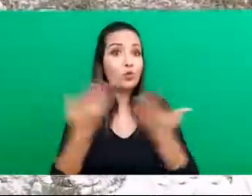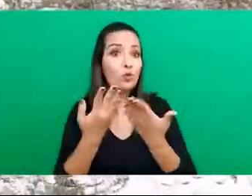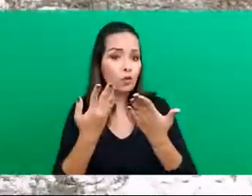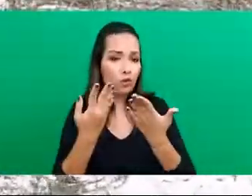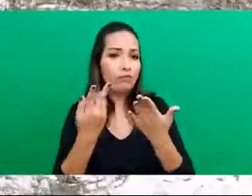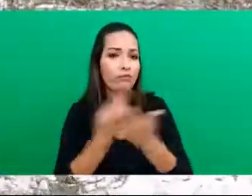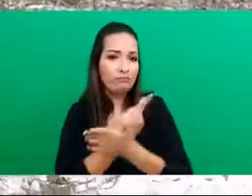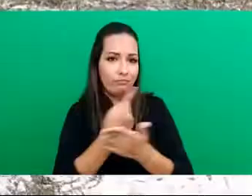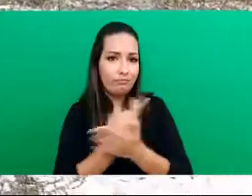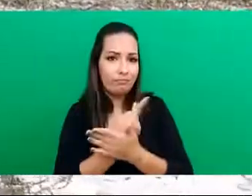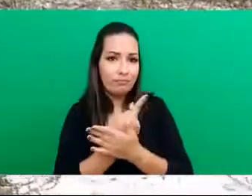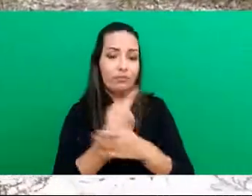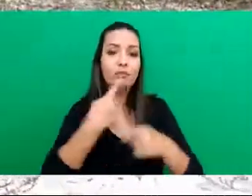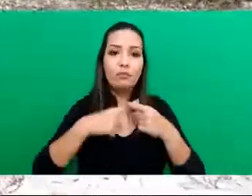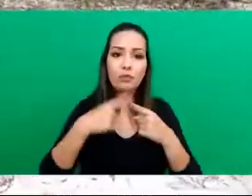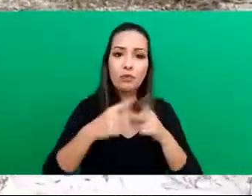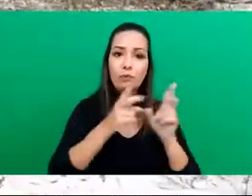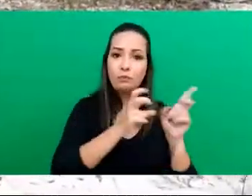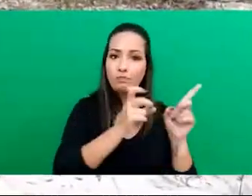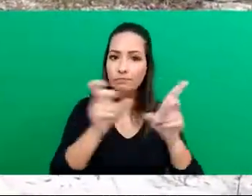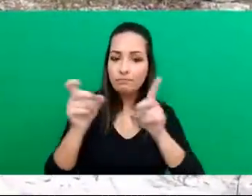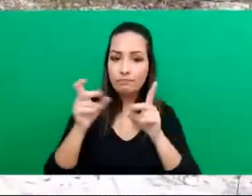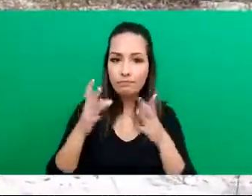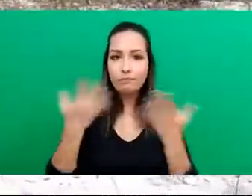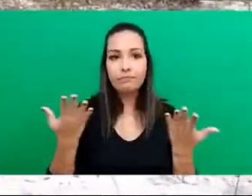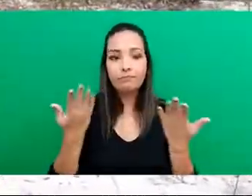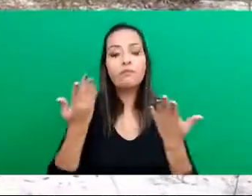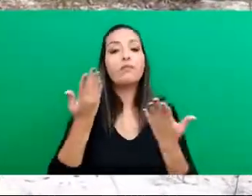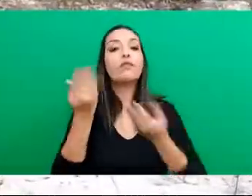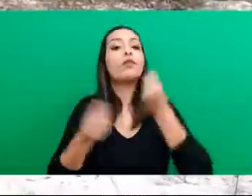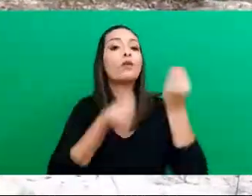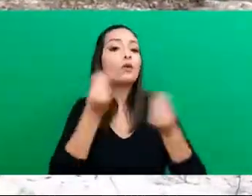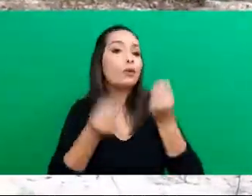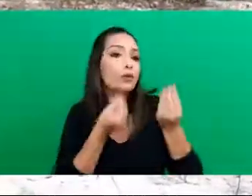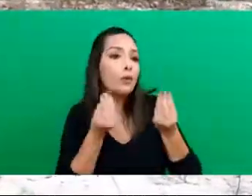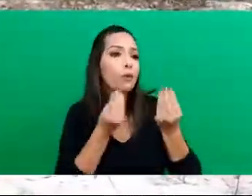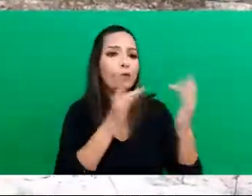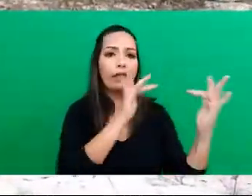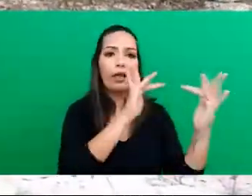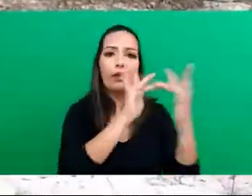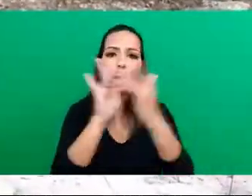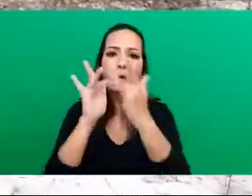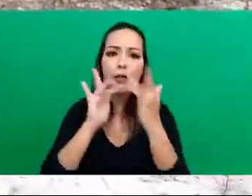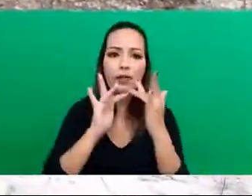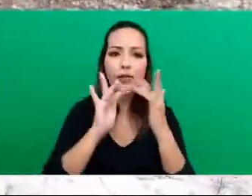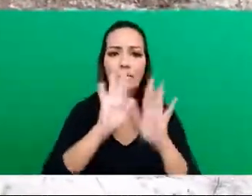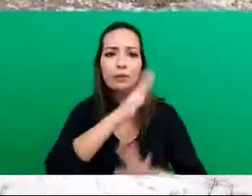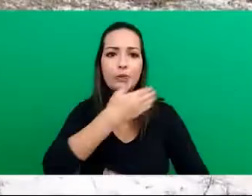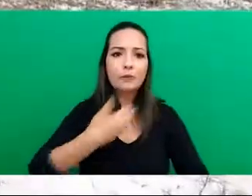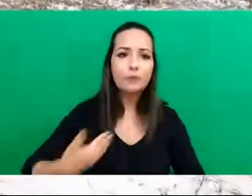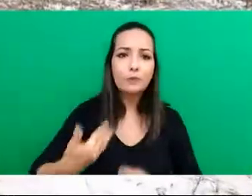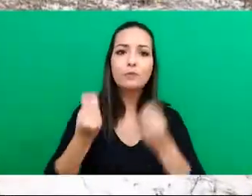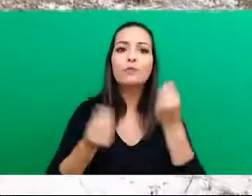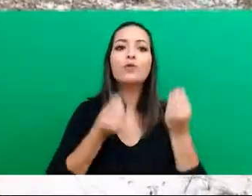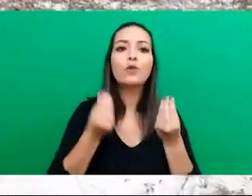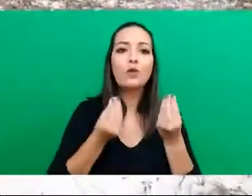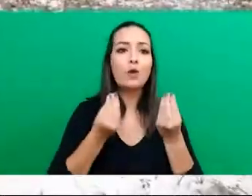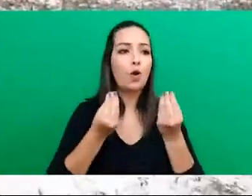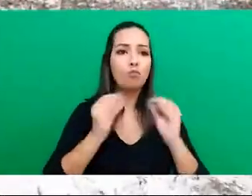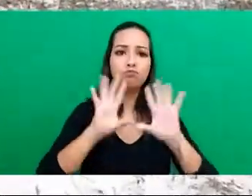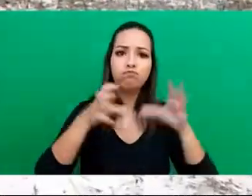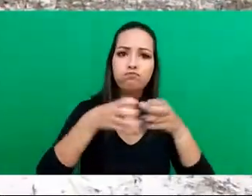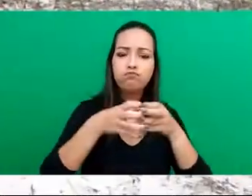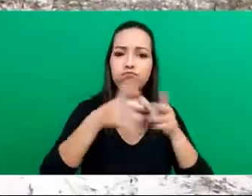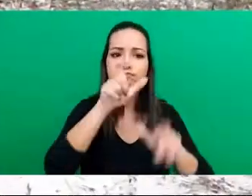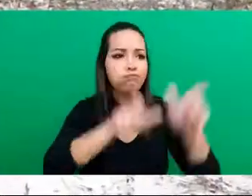hoje, para a questão da venda, como alcançar o público sem ter contato com ele. Então,